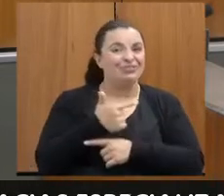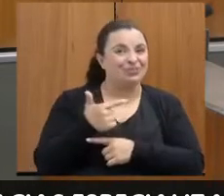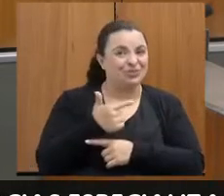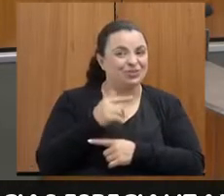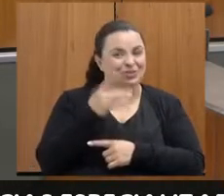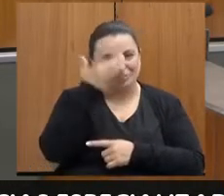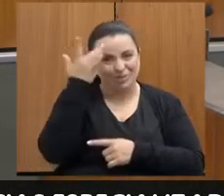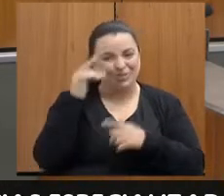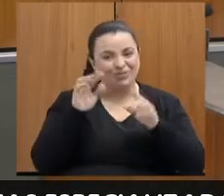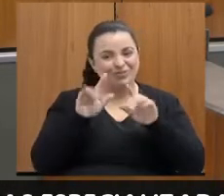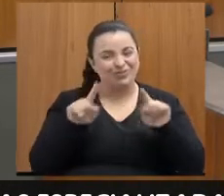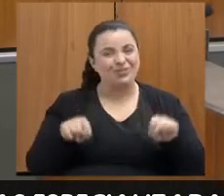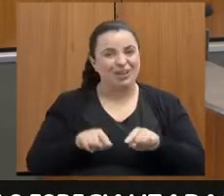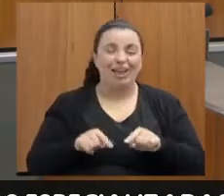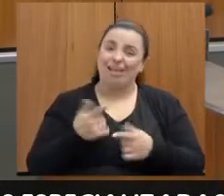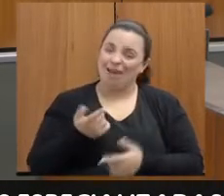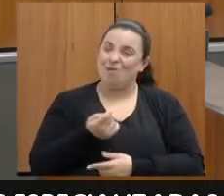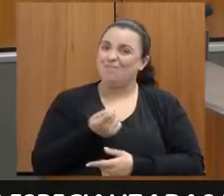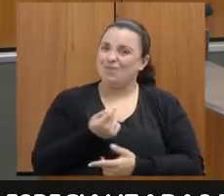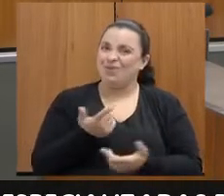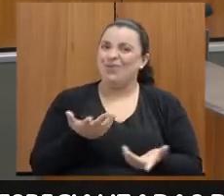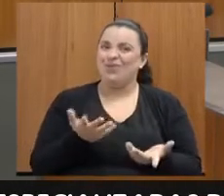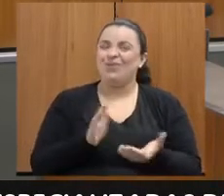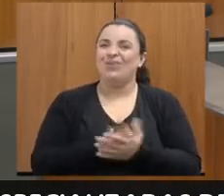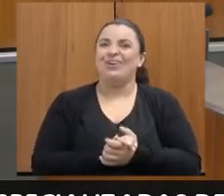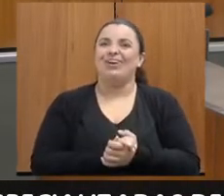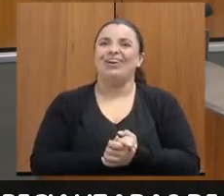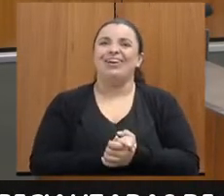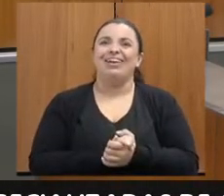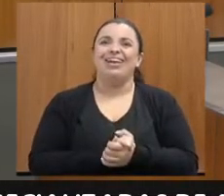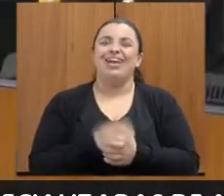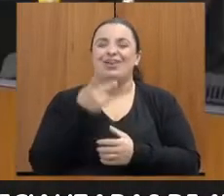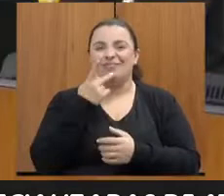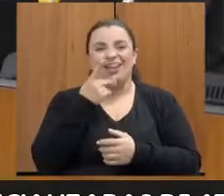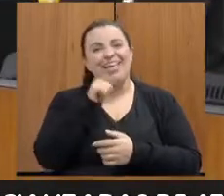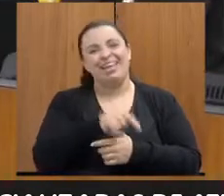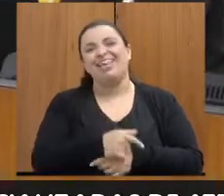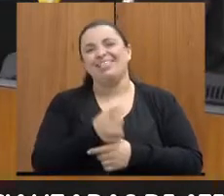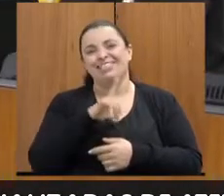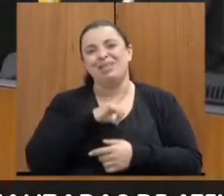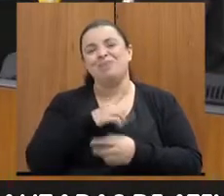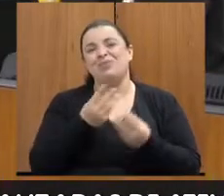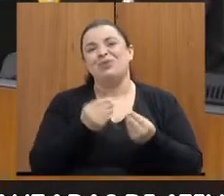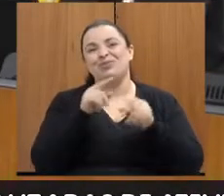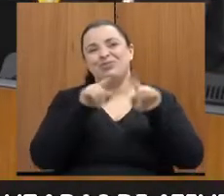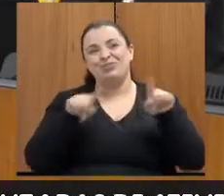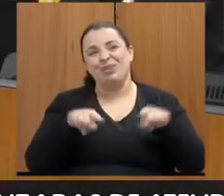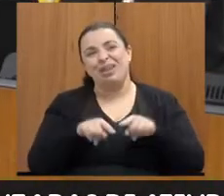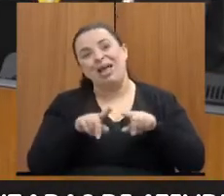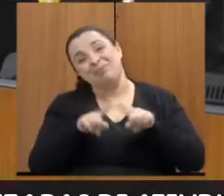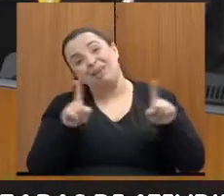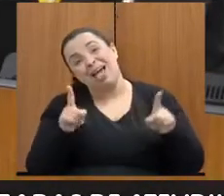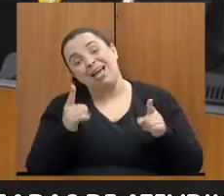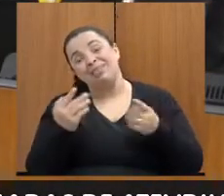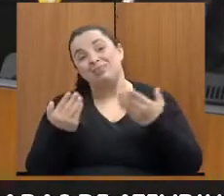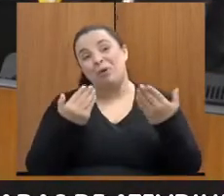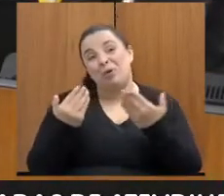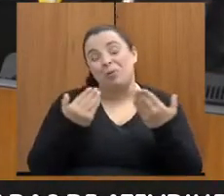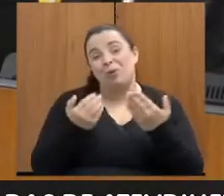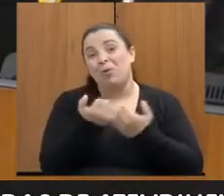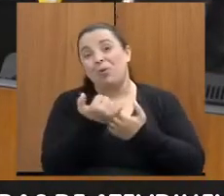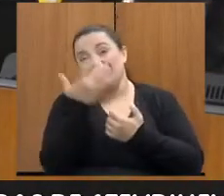Embora eu tenha feito aqui um registro, que eles têm muitos servidores, proporcionalmente ao número de